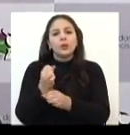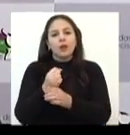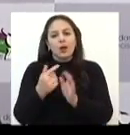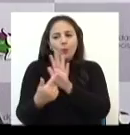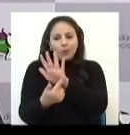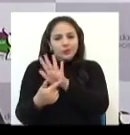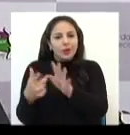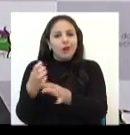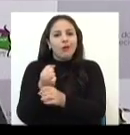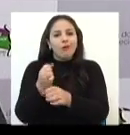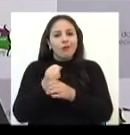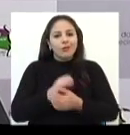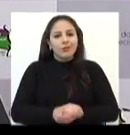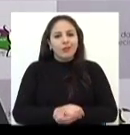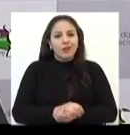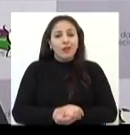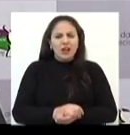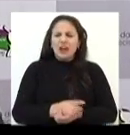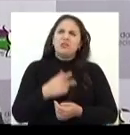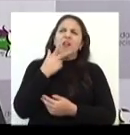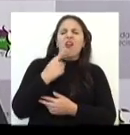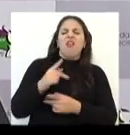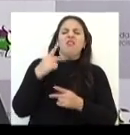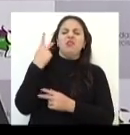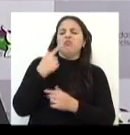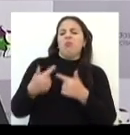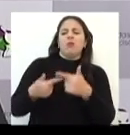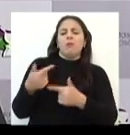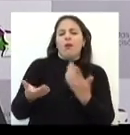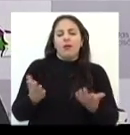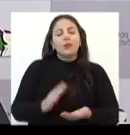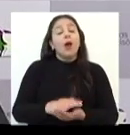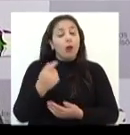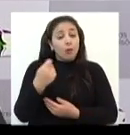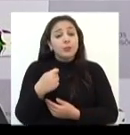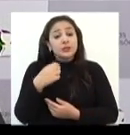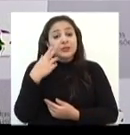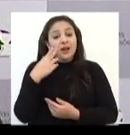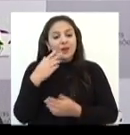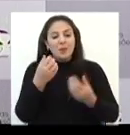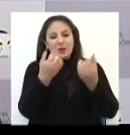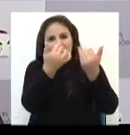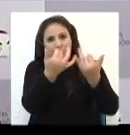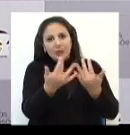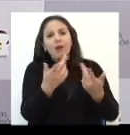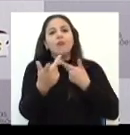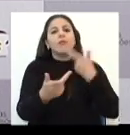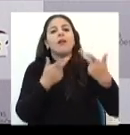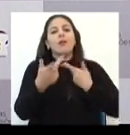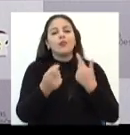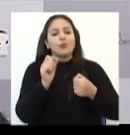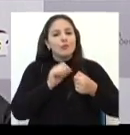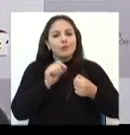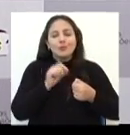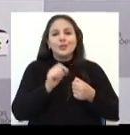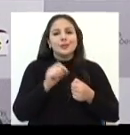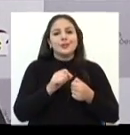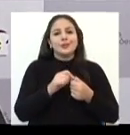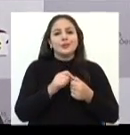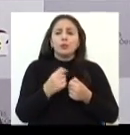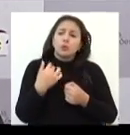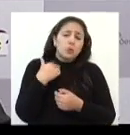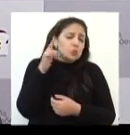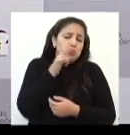Então eu quis mostrar para as pessoas que esses três anos e meio que eu pude trabalhar para essa comunidade, para saber a minha prestação de contas, o que eu fiz, o que eu não pude